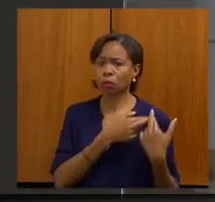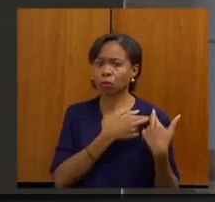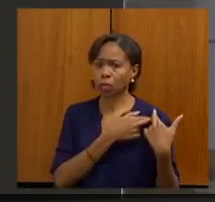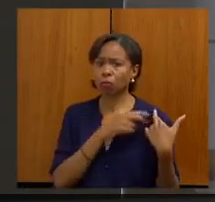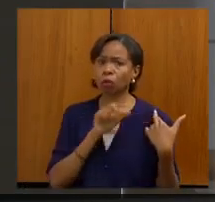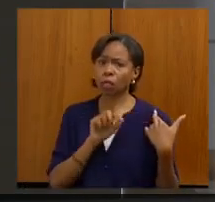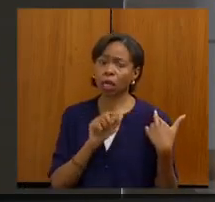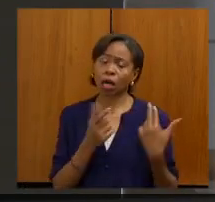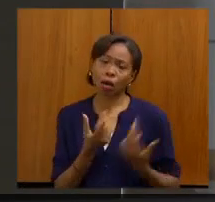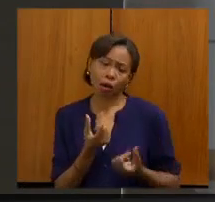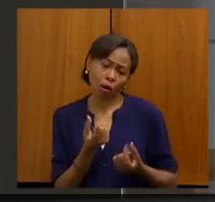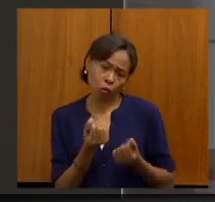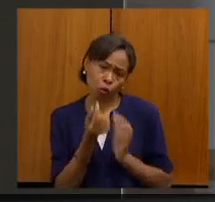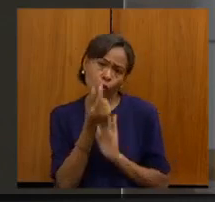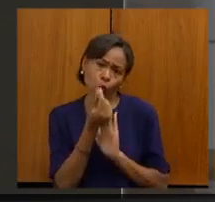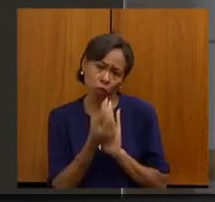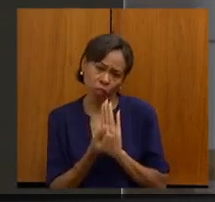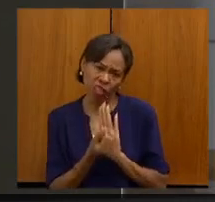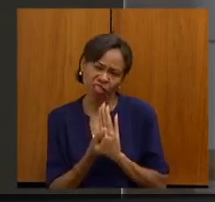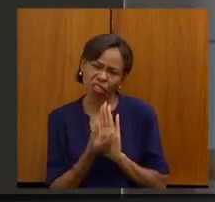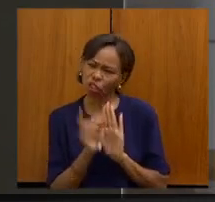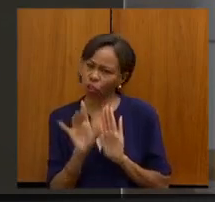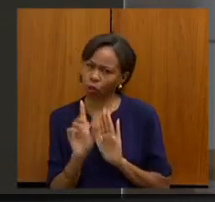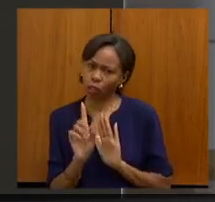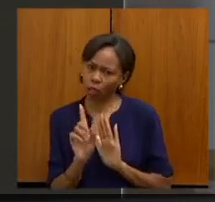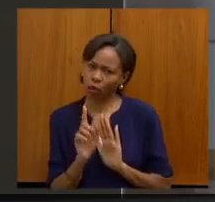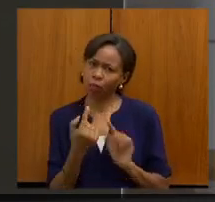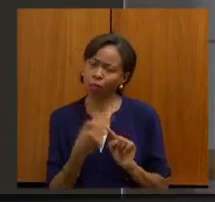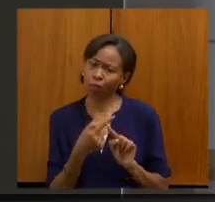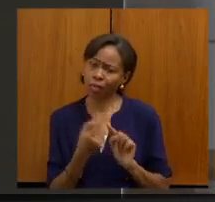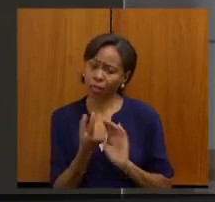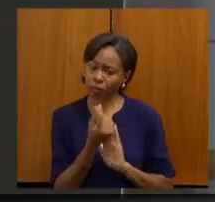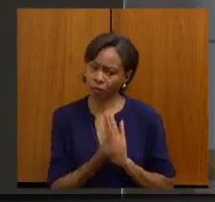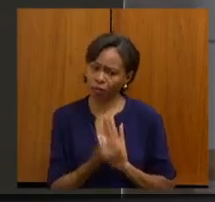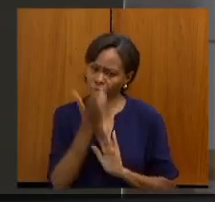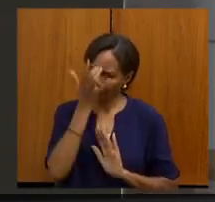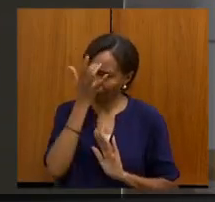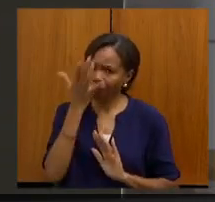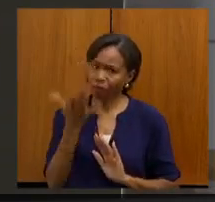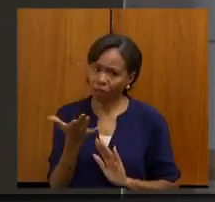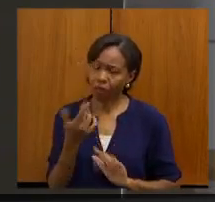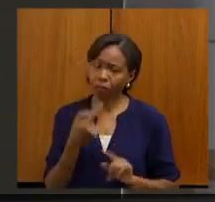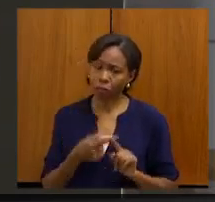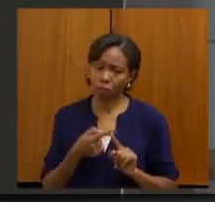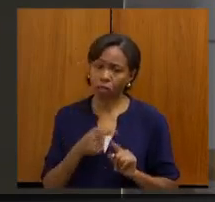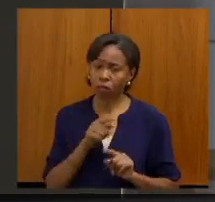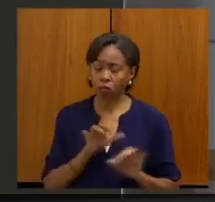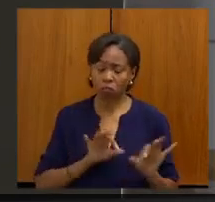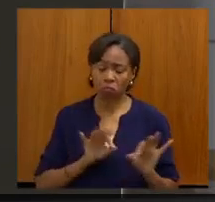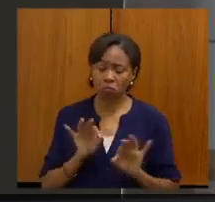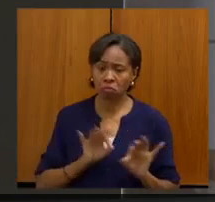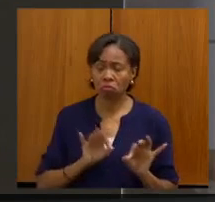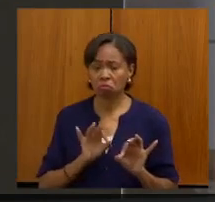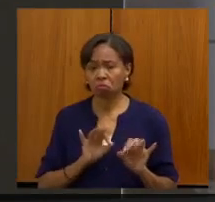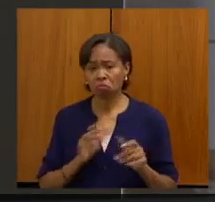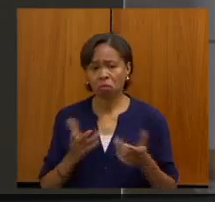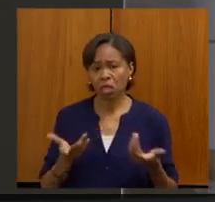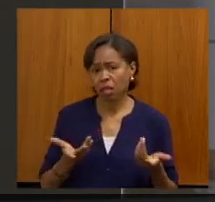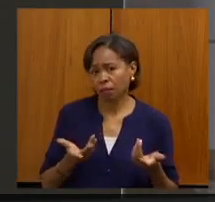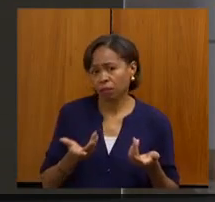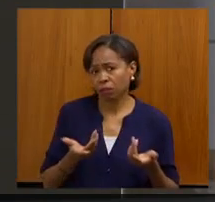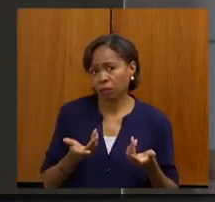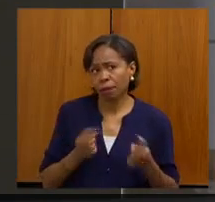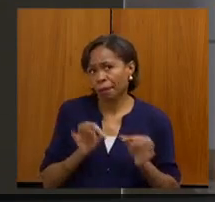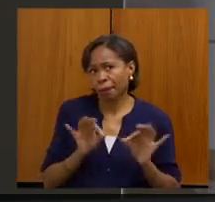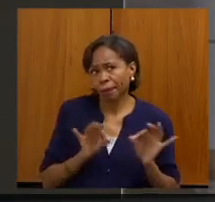porque o orçamentário é o mais fácil de se fazer. Uma peça fictícia onde você planeja ou se diz que